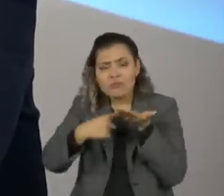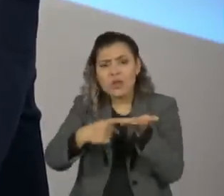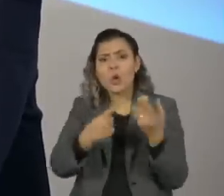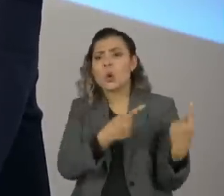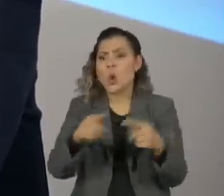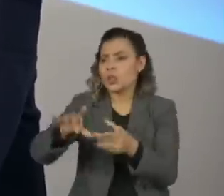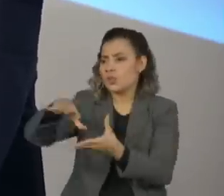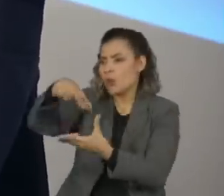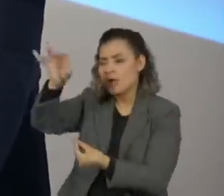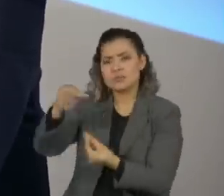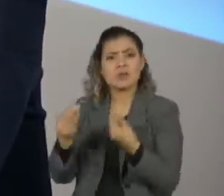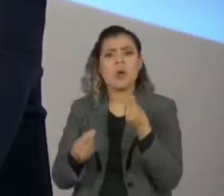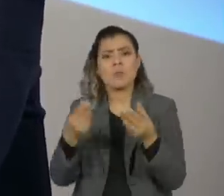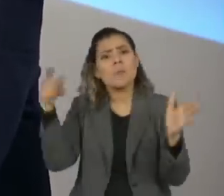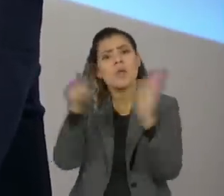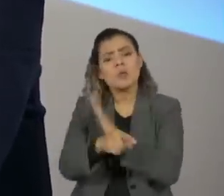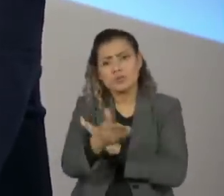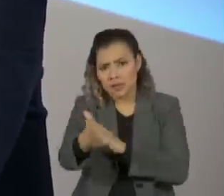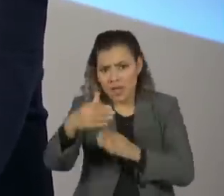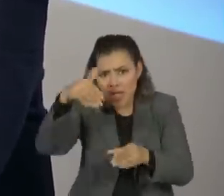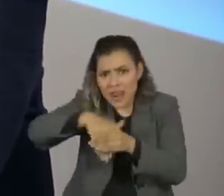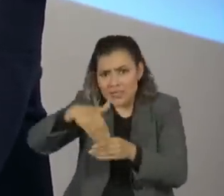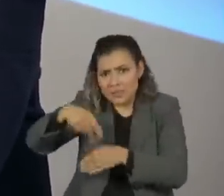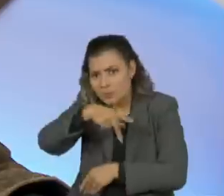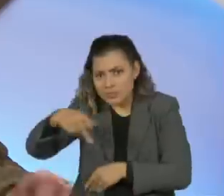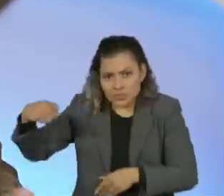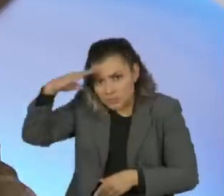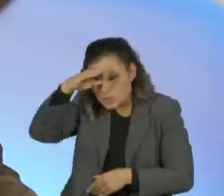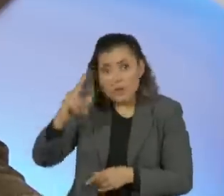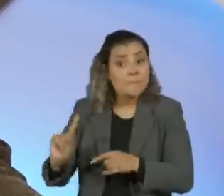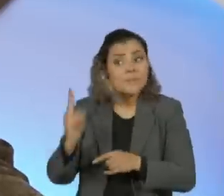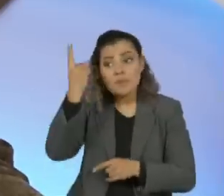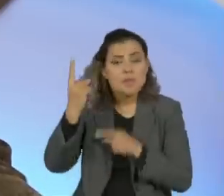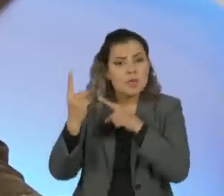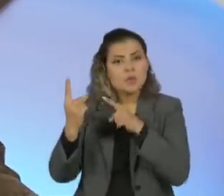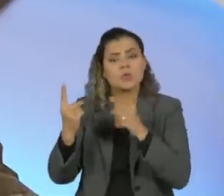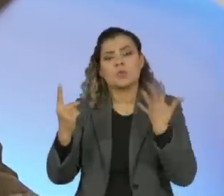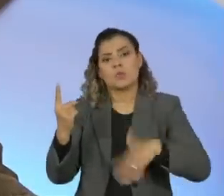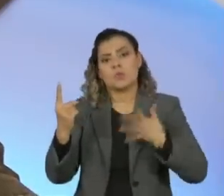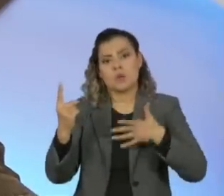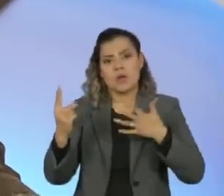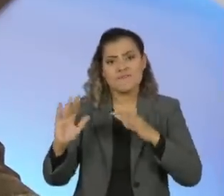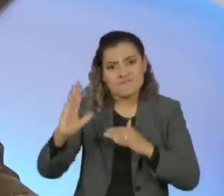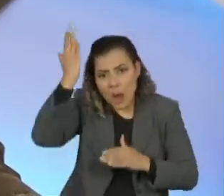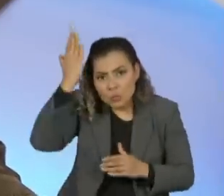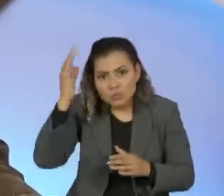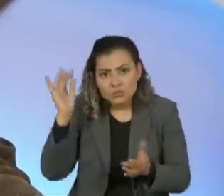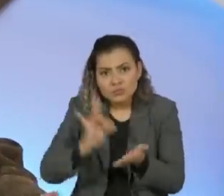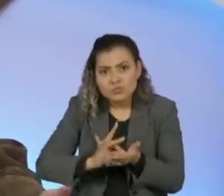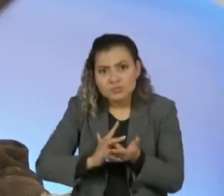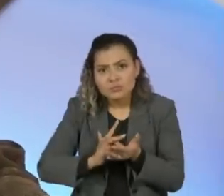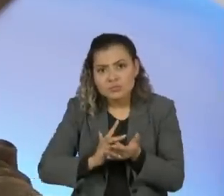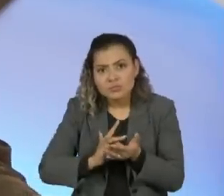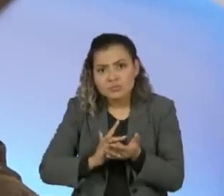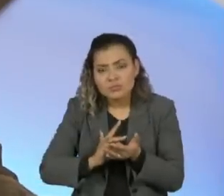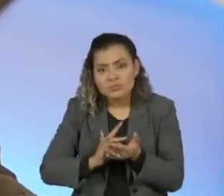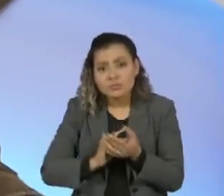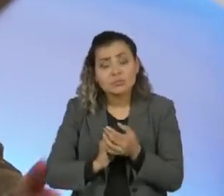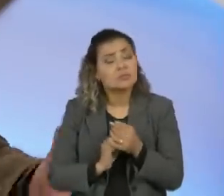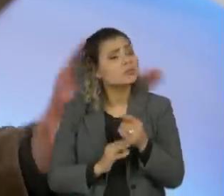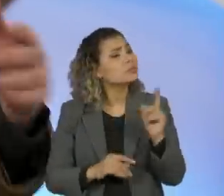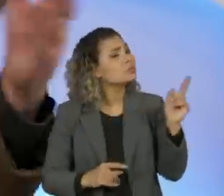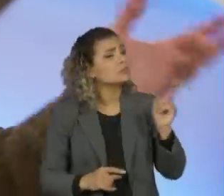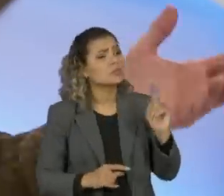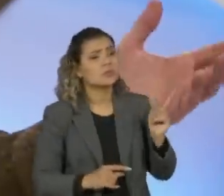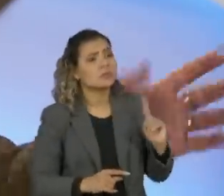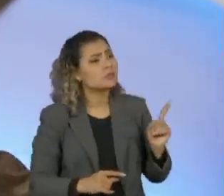democracia. A pergunta é, a eleição do Bolsonaro foi o primeiro caso de auto-esterionato? não, não, eu acho que